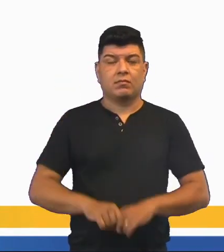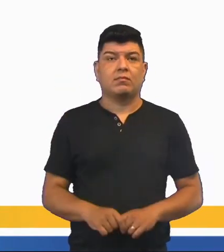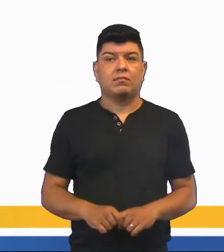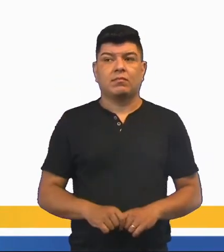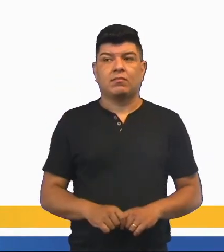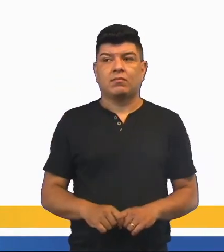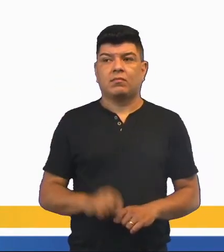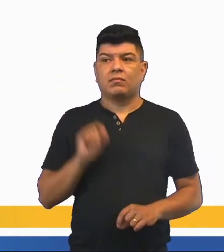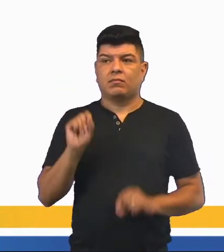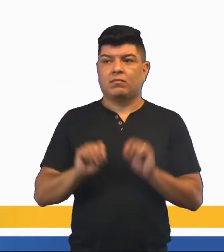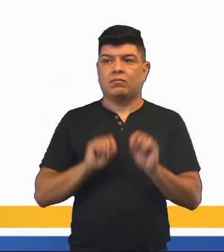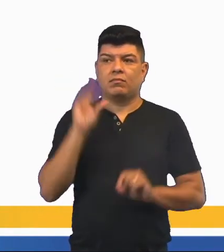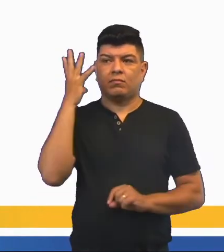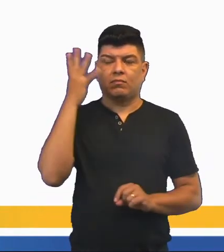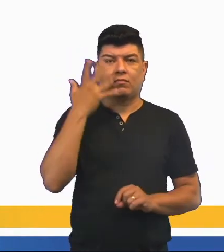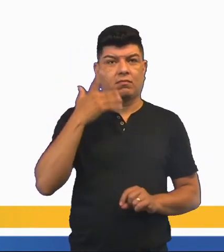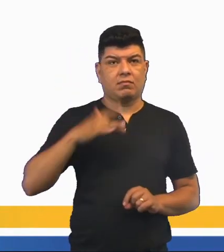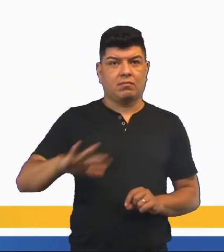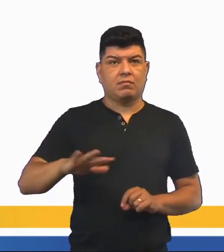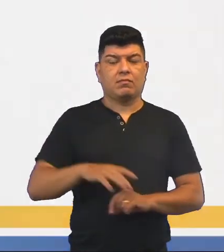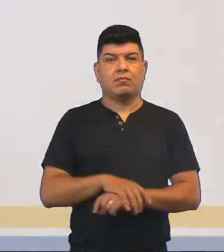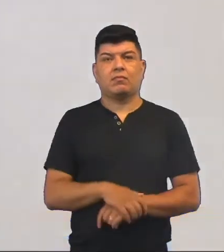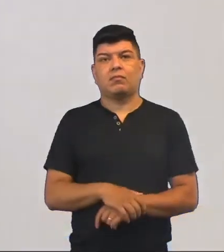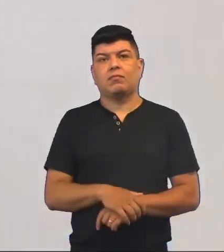Então, o que que acontecia, crianças?